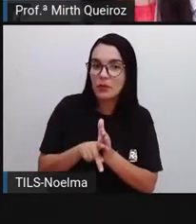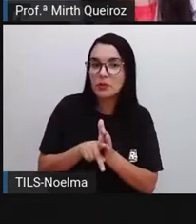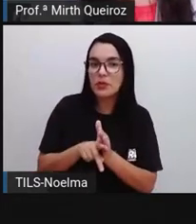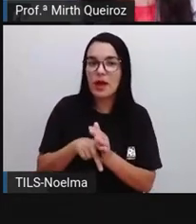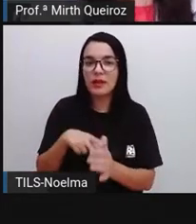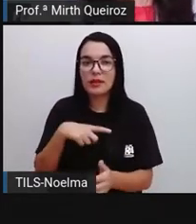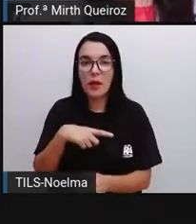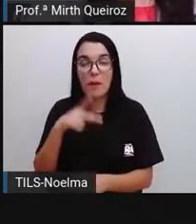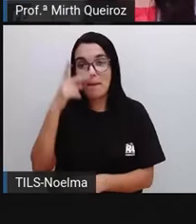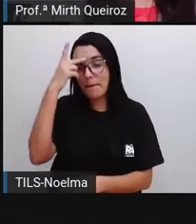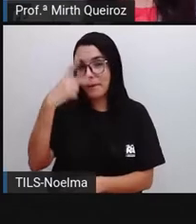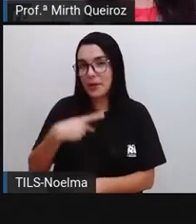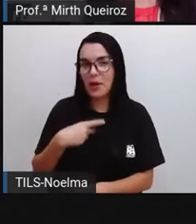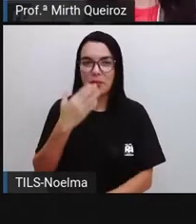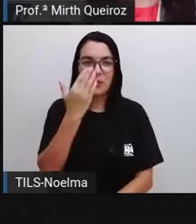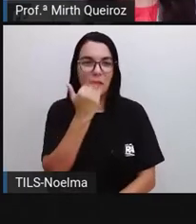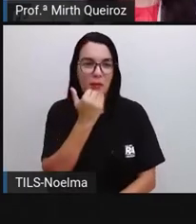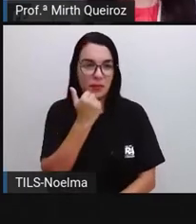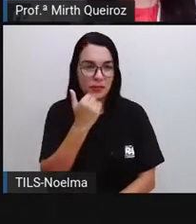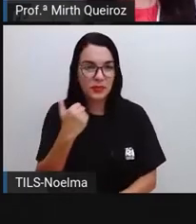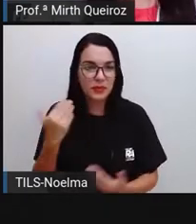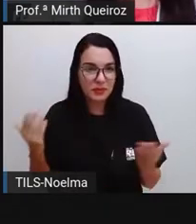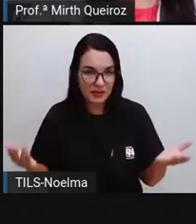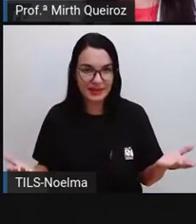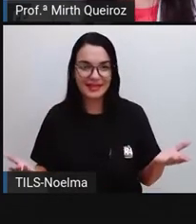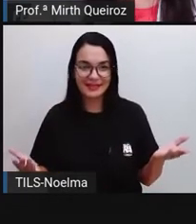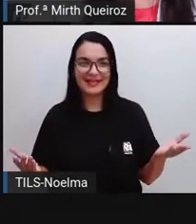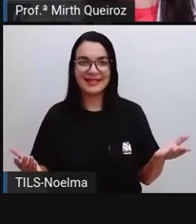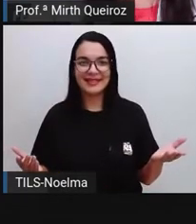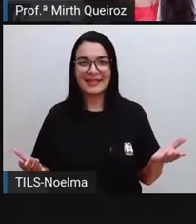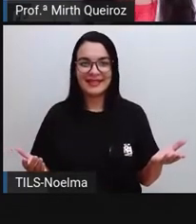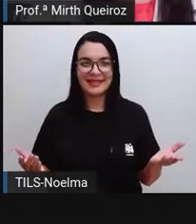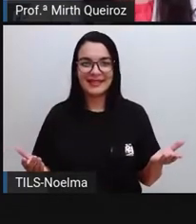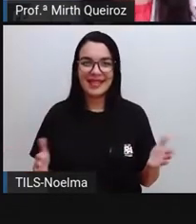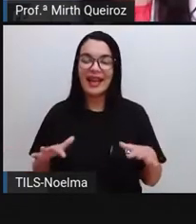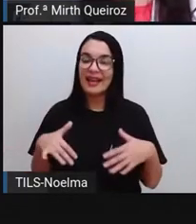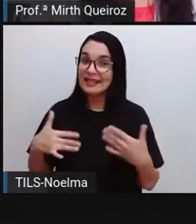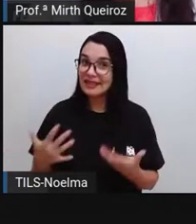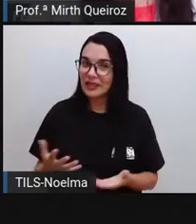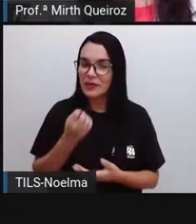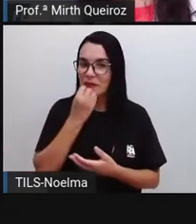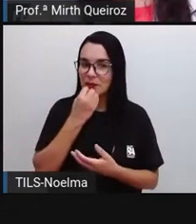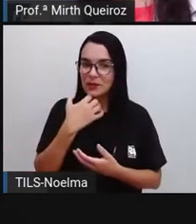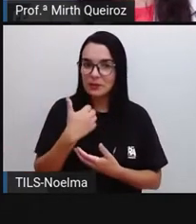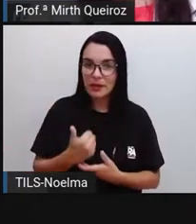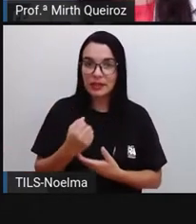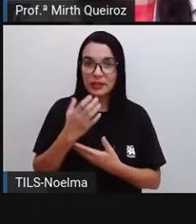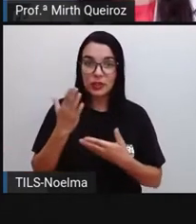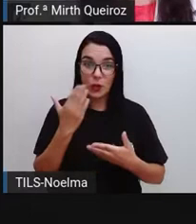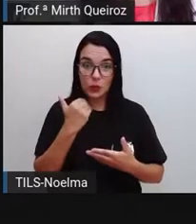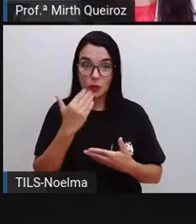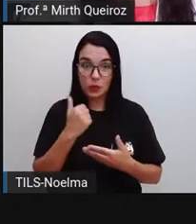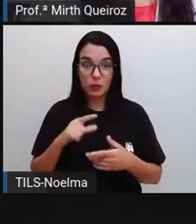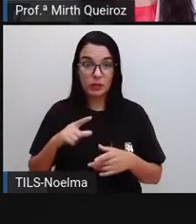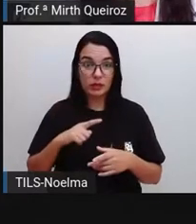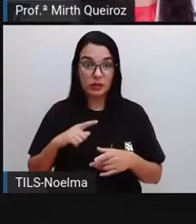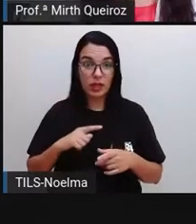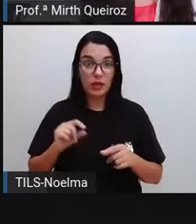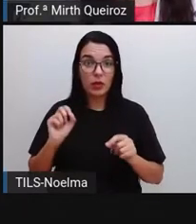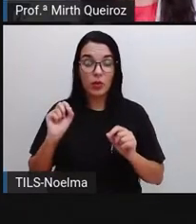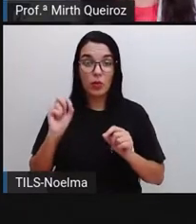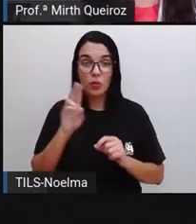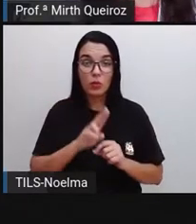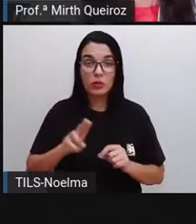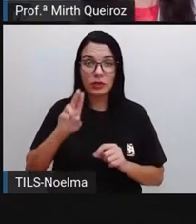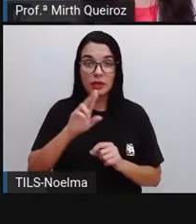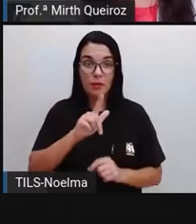para o seu consumo próprio, não é? Os bens de consumo, eles servem para que o